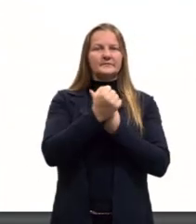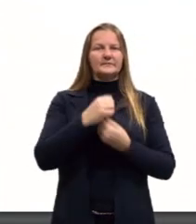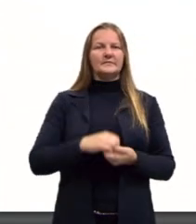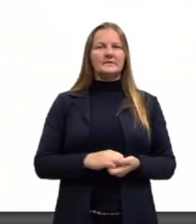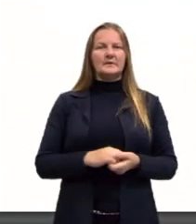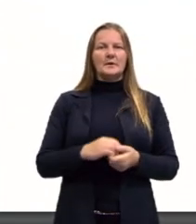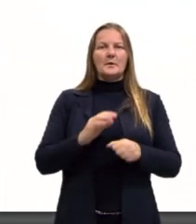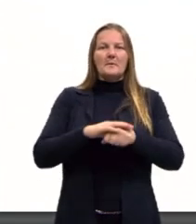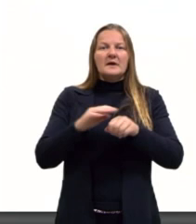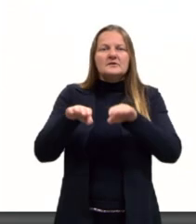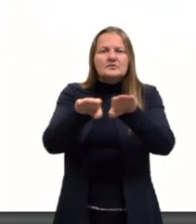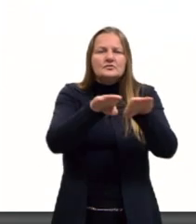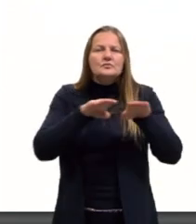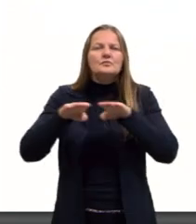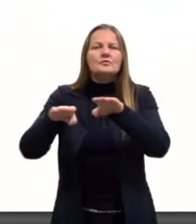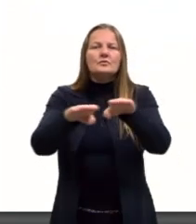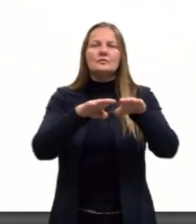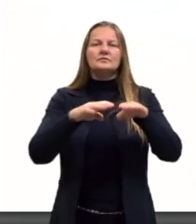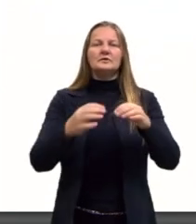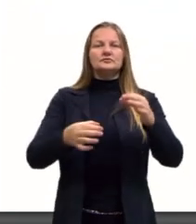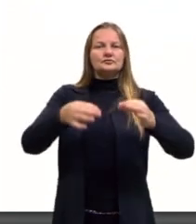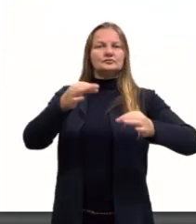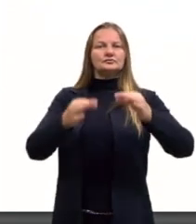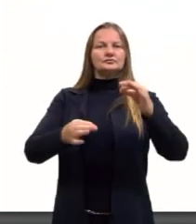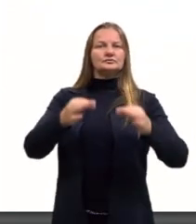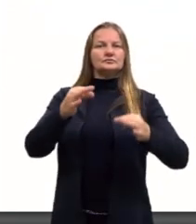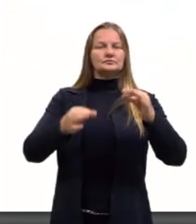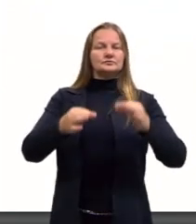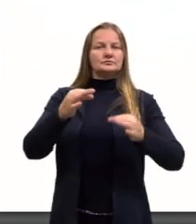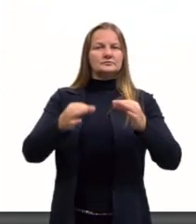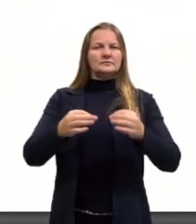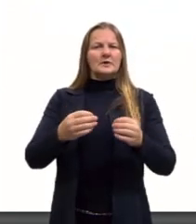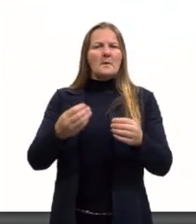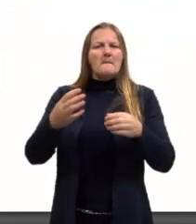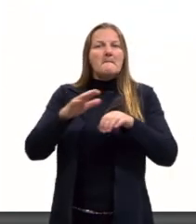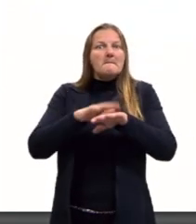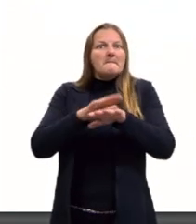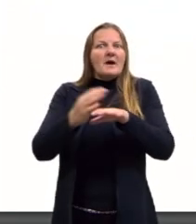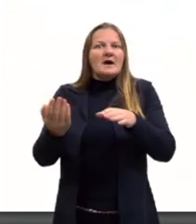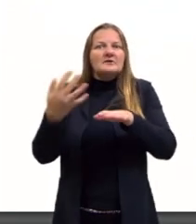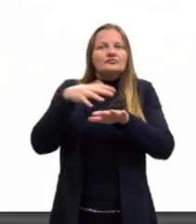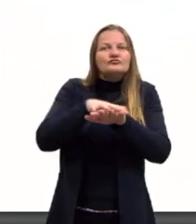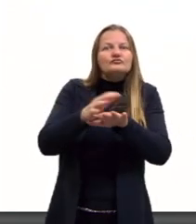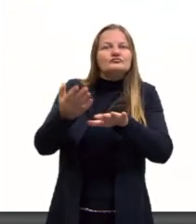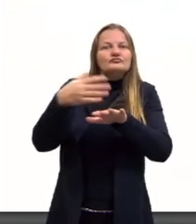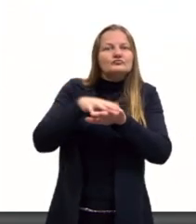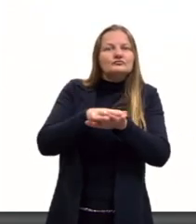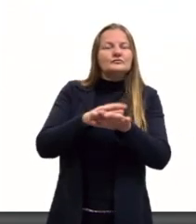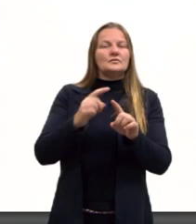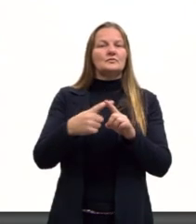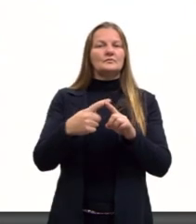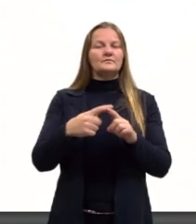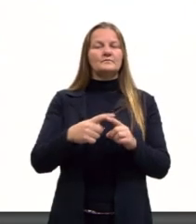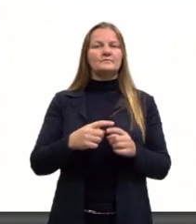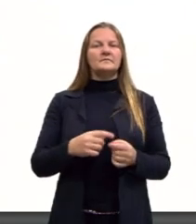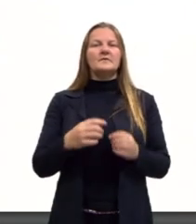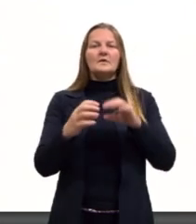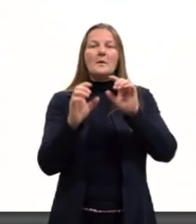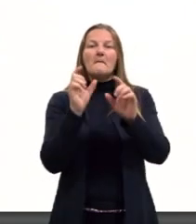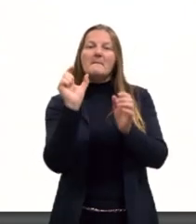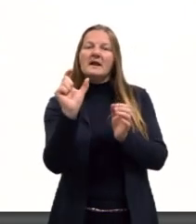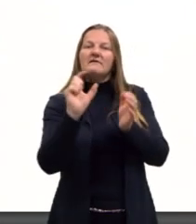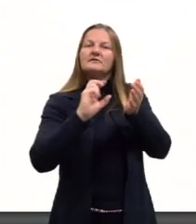traria mais igualdade, mais justiça, mais inclusão. Então, a ideia por trás dessa